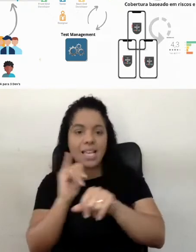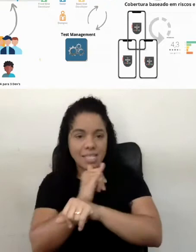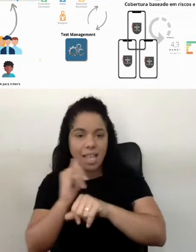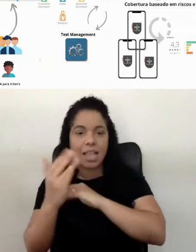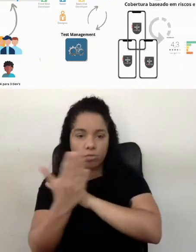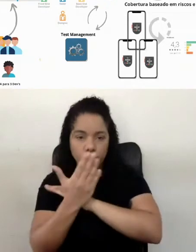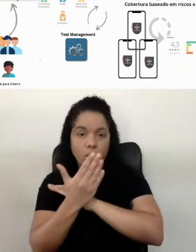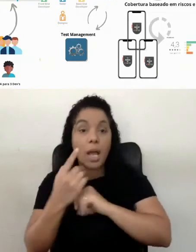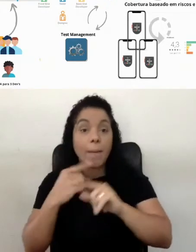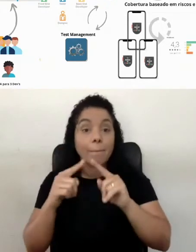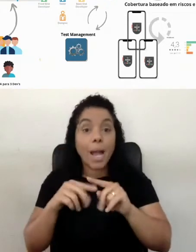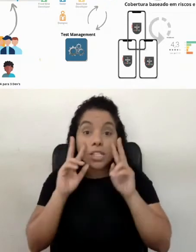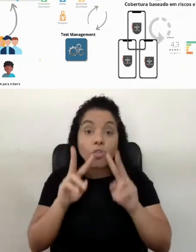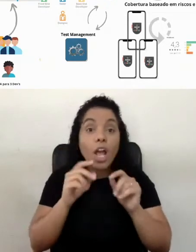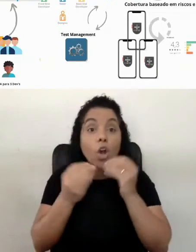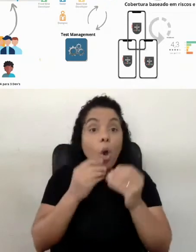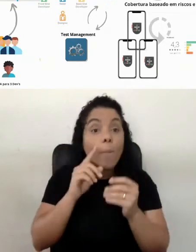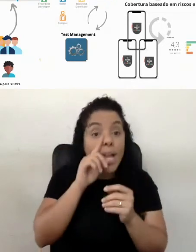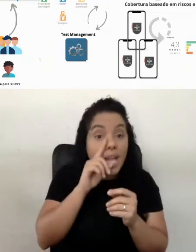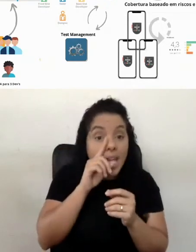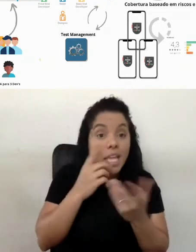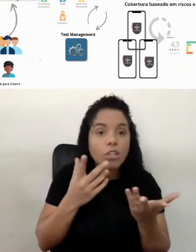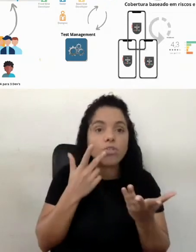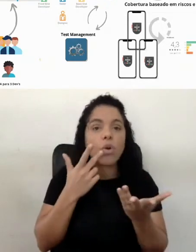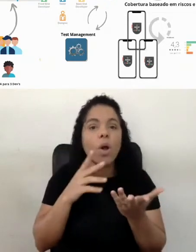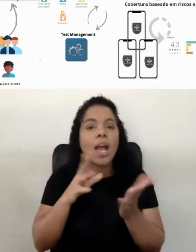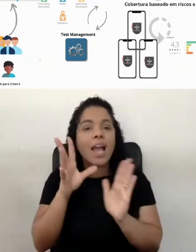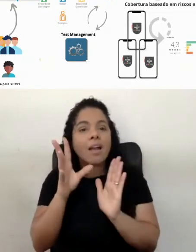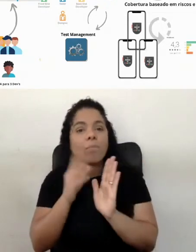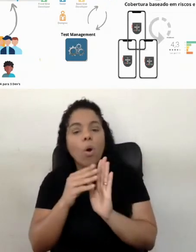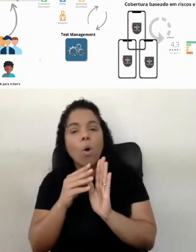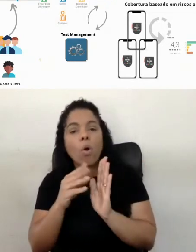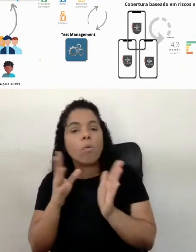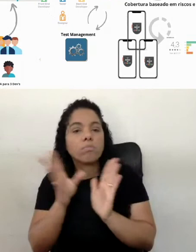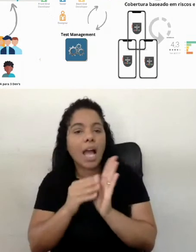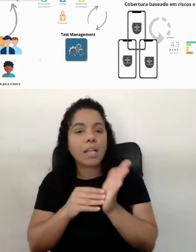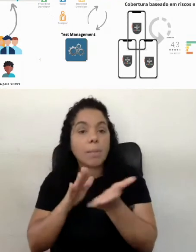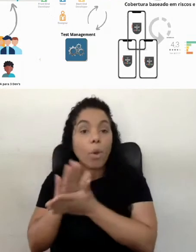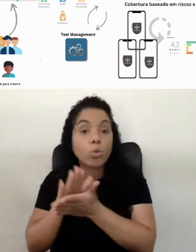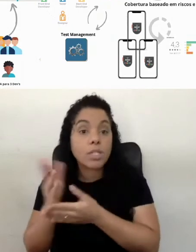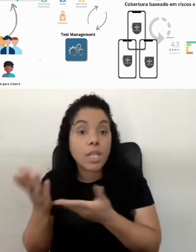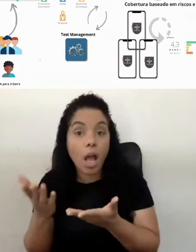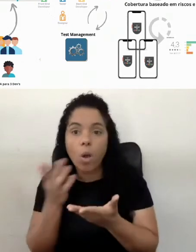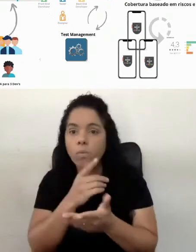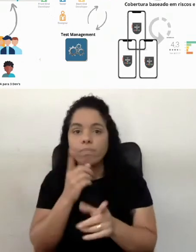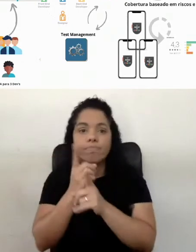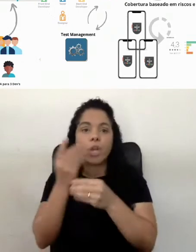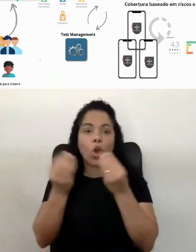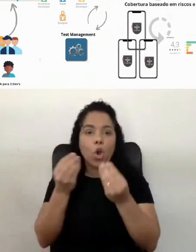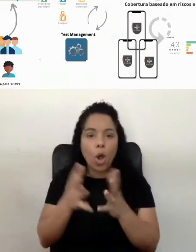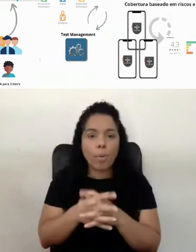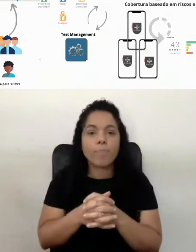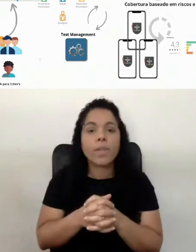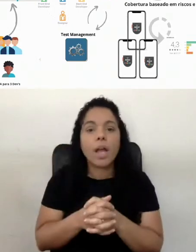eu vou olhar baseado em riscos, né, eu posso pegar dados em produção. Então, olhar qual que é o... Qual que é